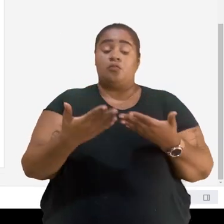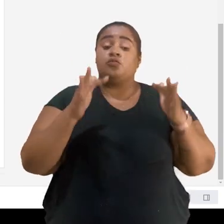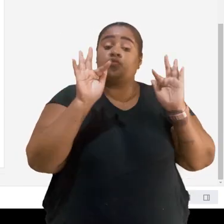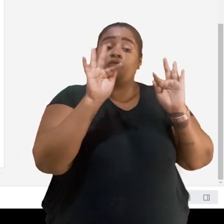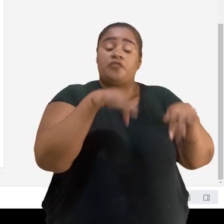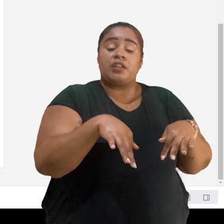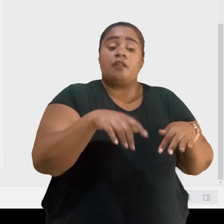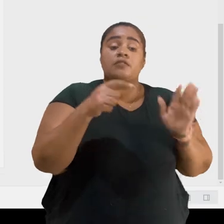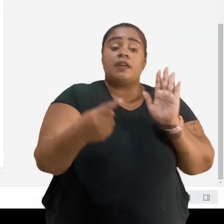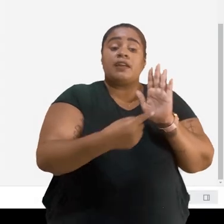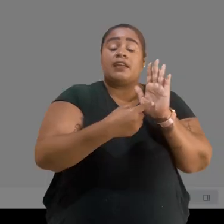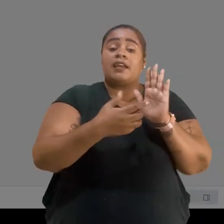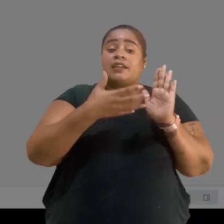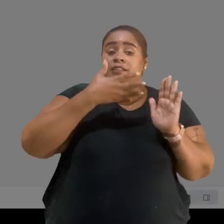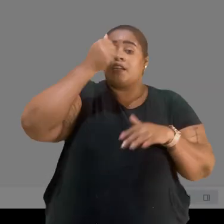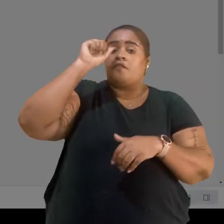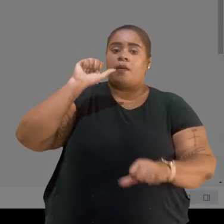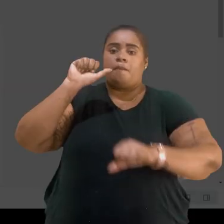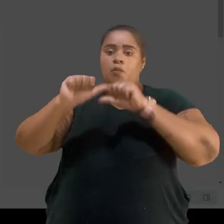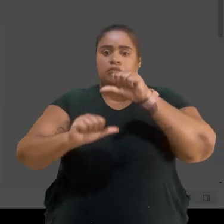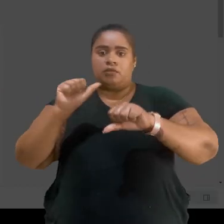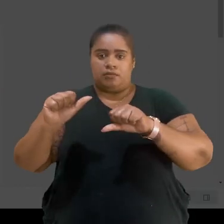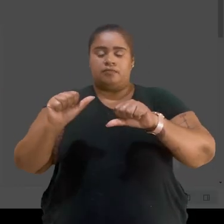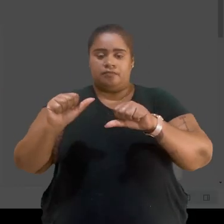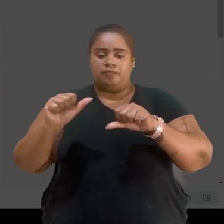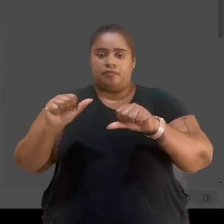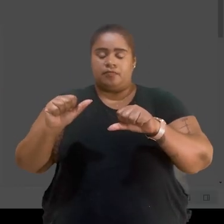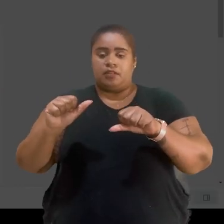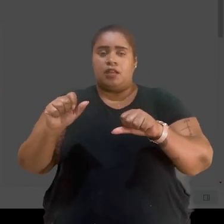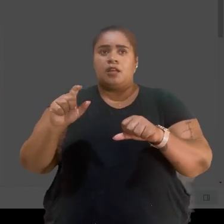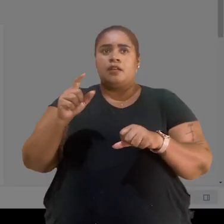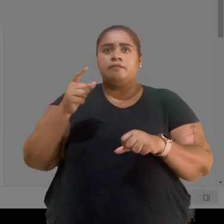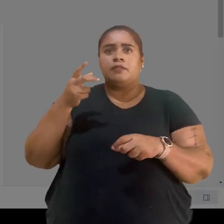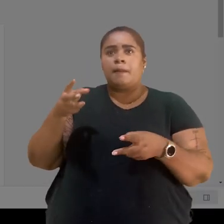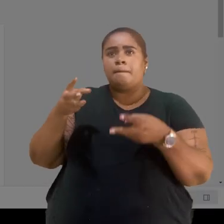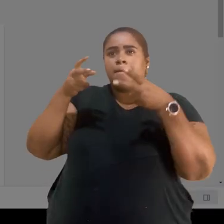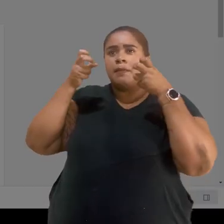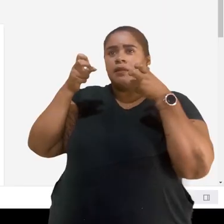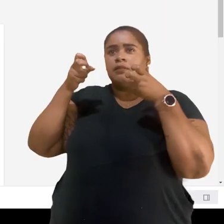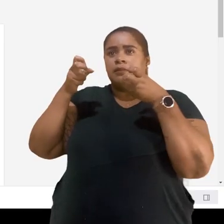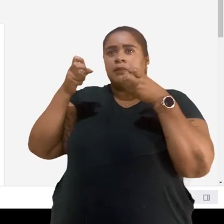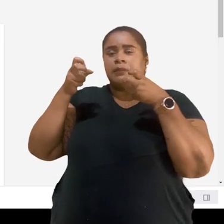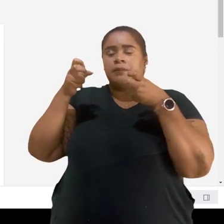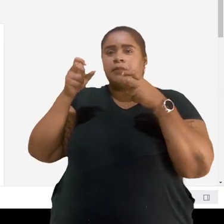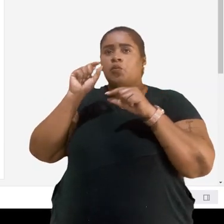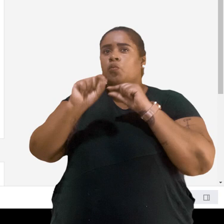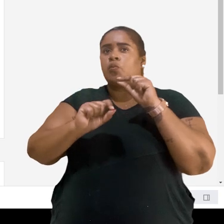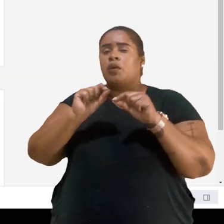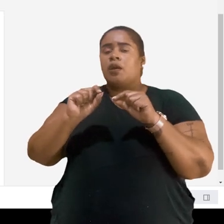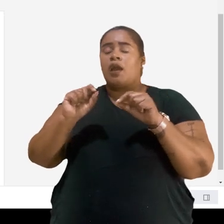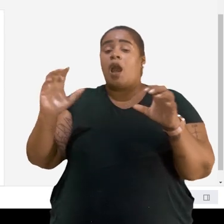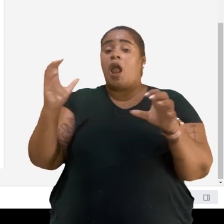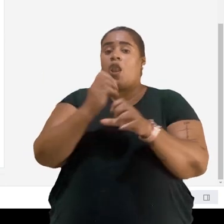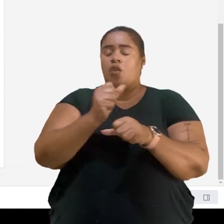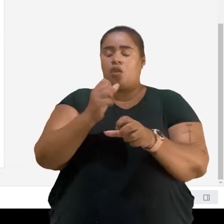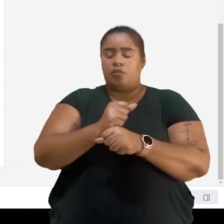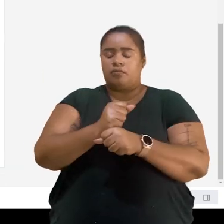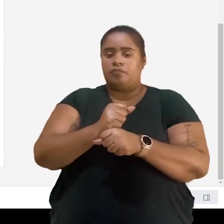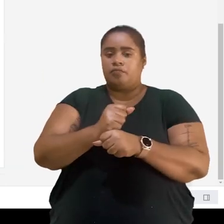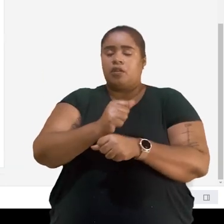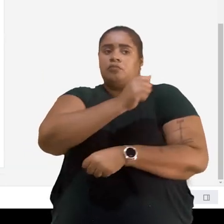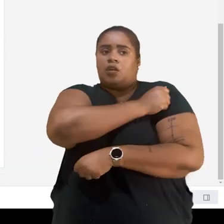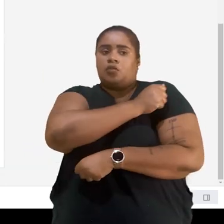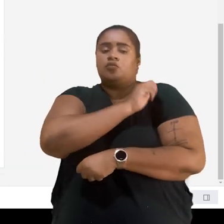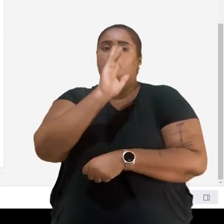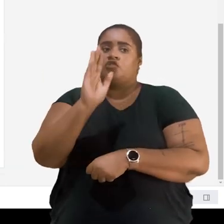você vai clicar em salvar mudanças e aí você vai observar que a nota